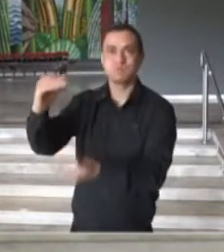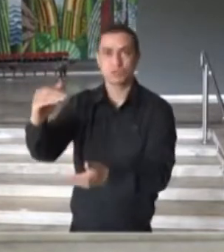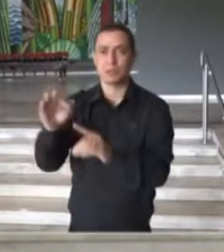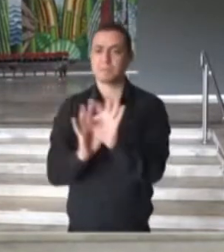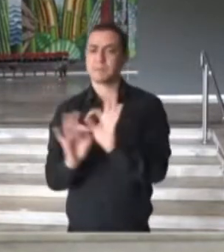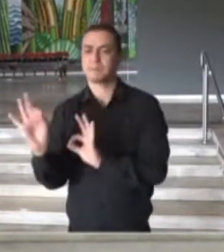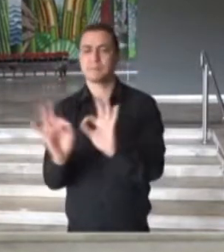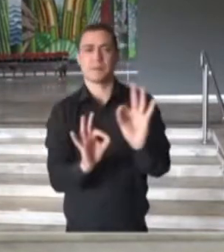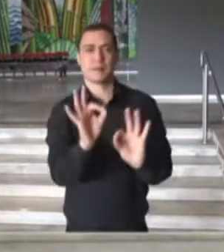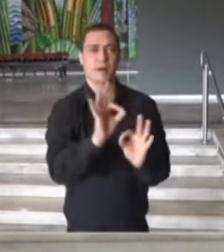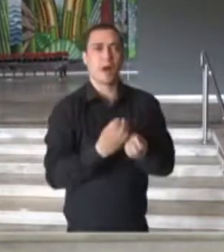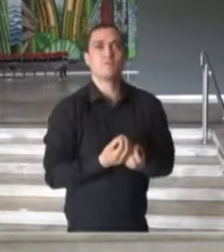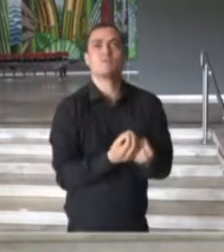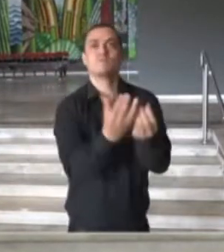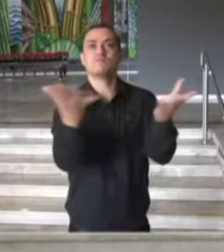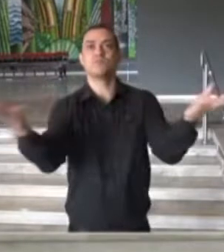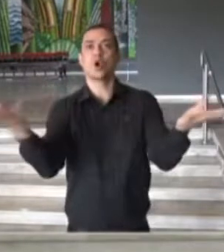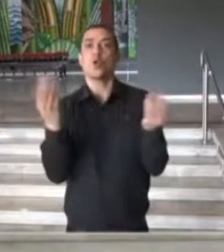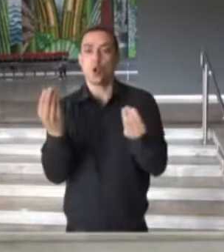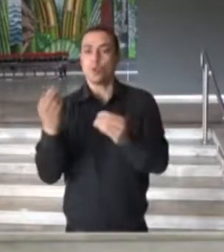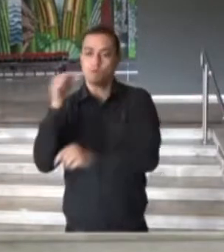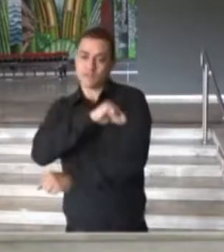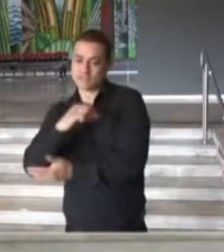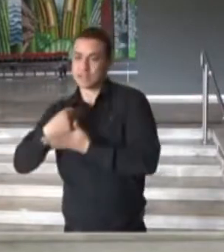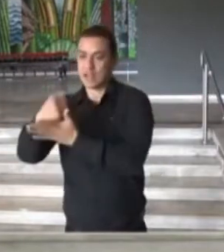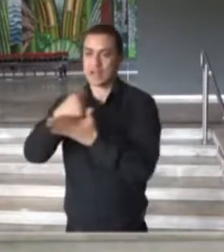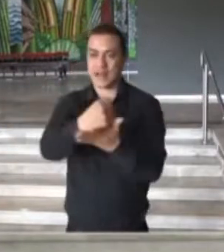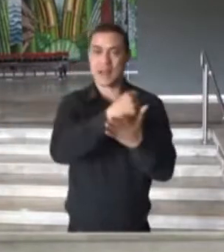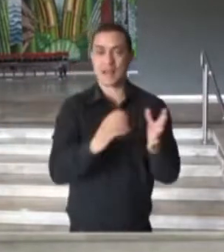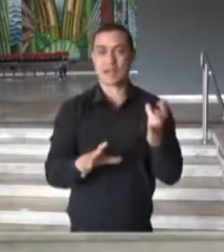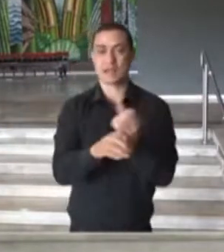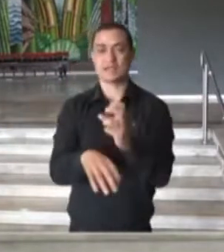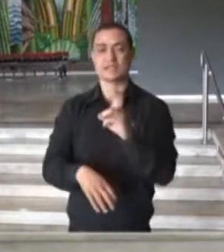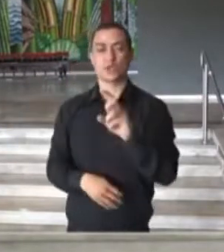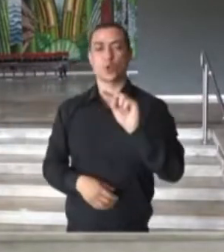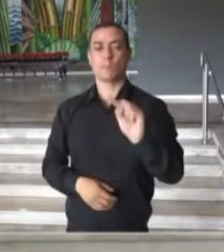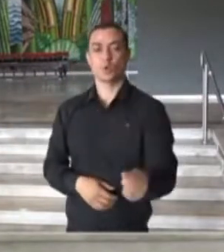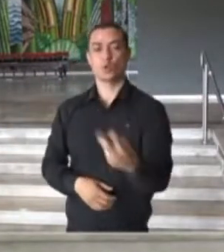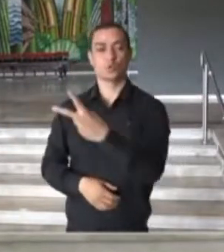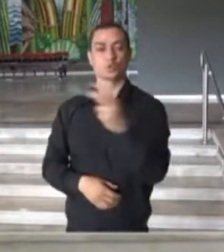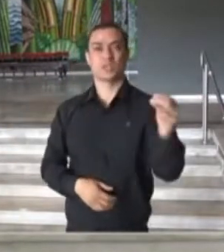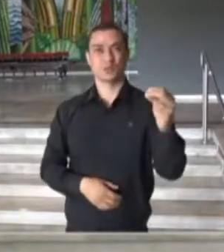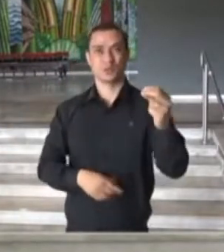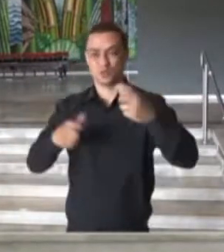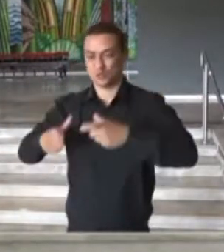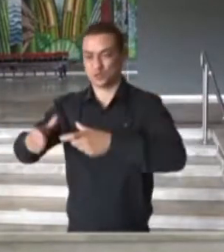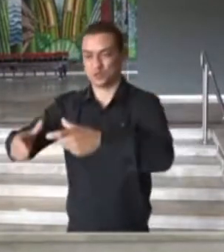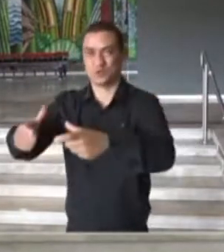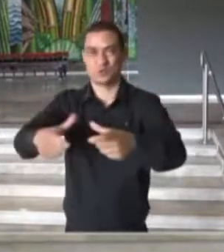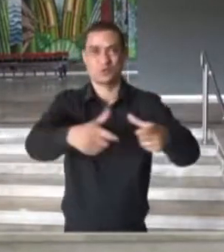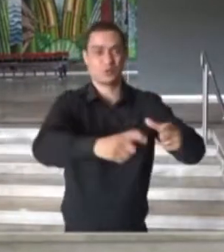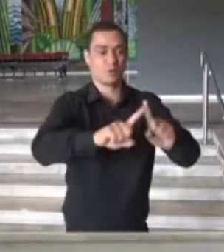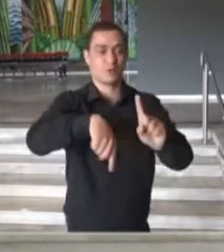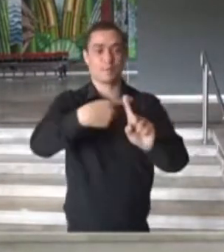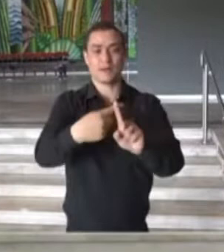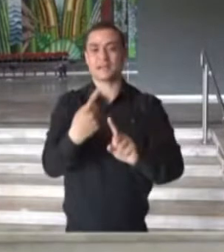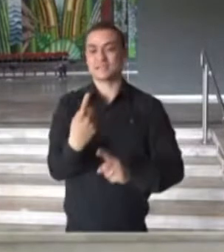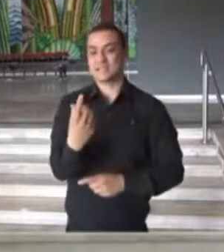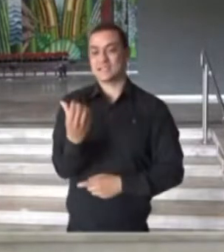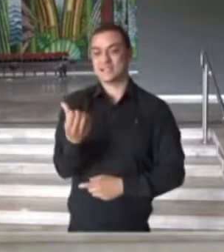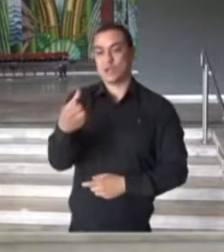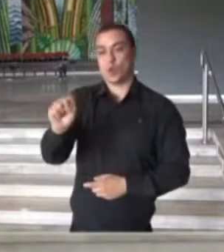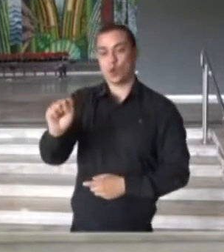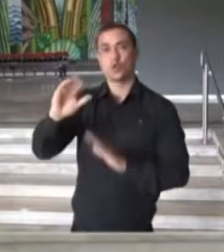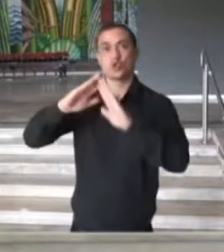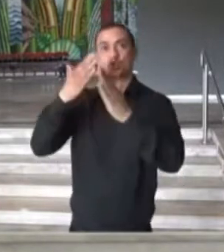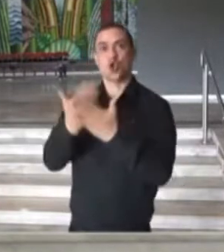treinamos aqueles que farão em 5.200 pontos de vacinação, além de 268 escolas públicas